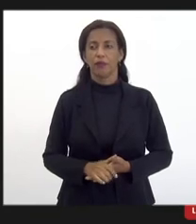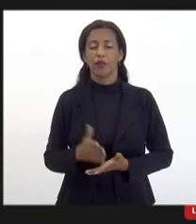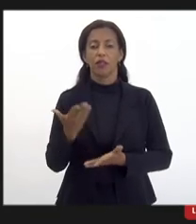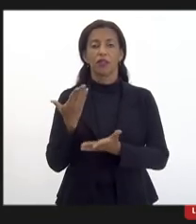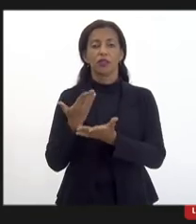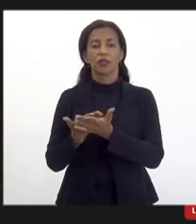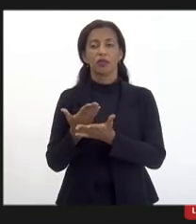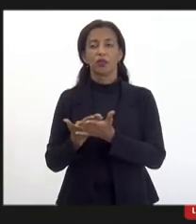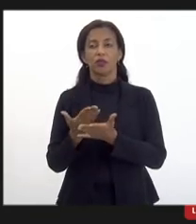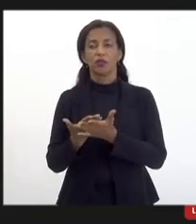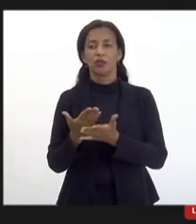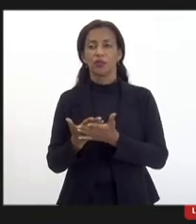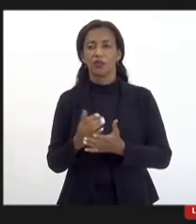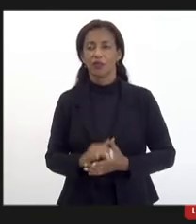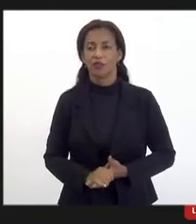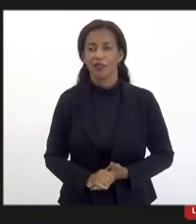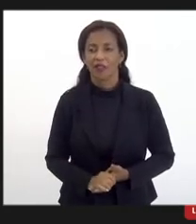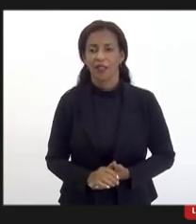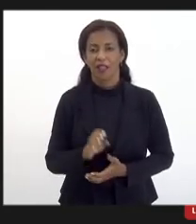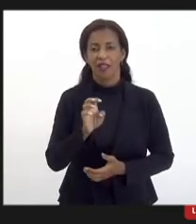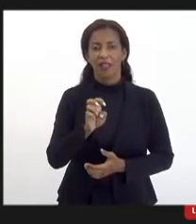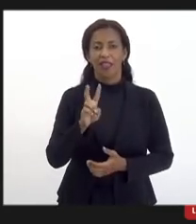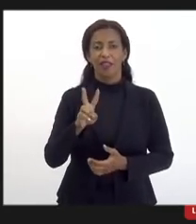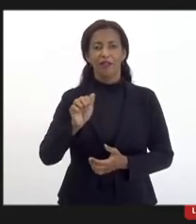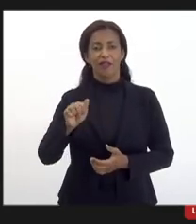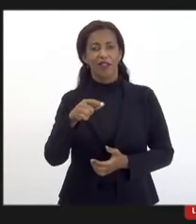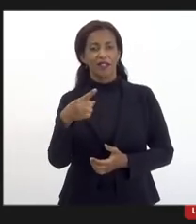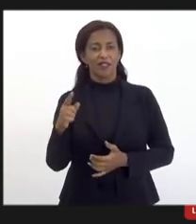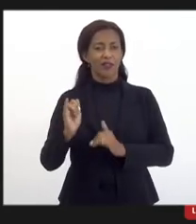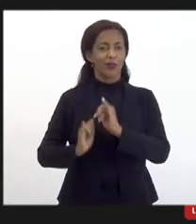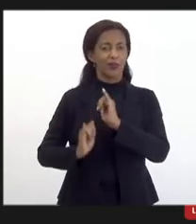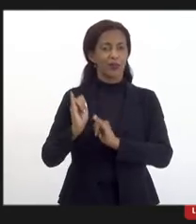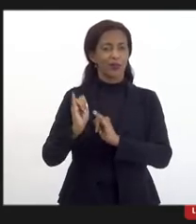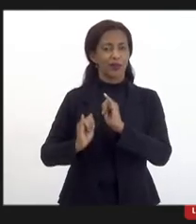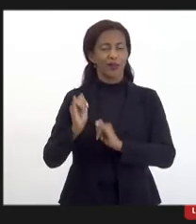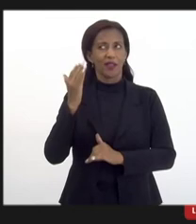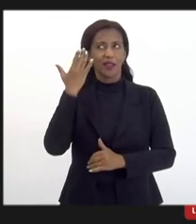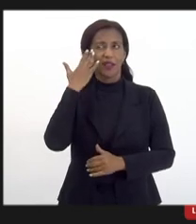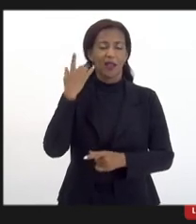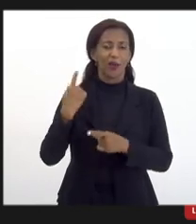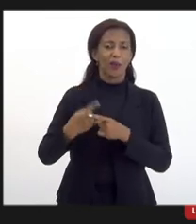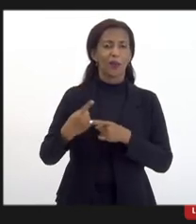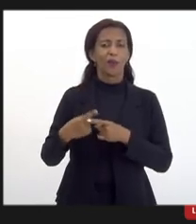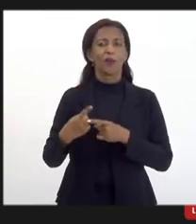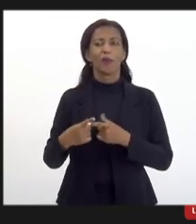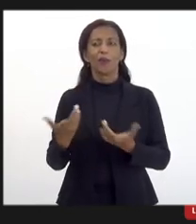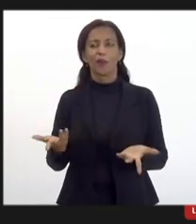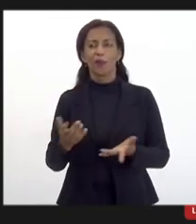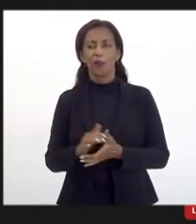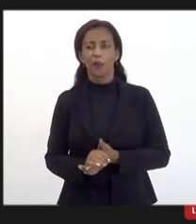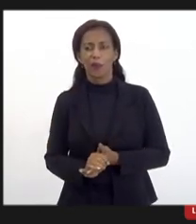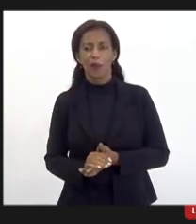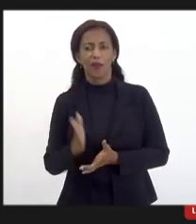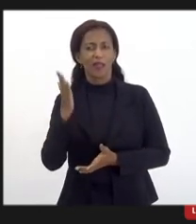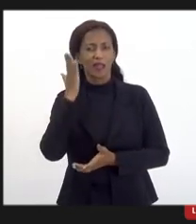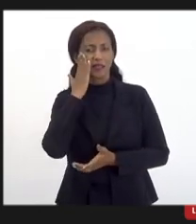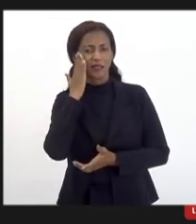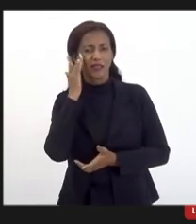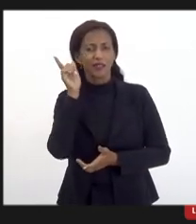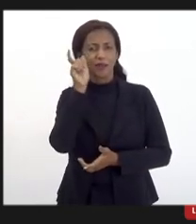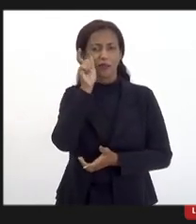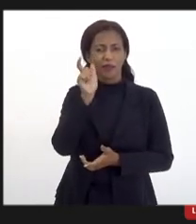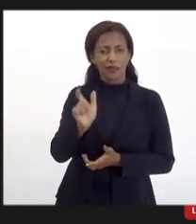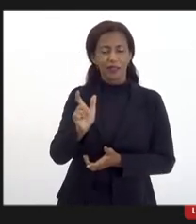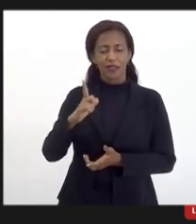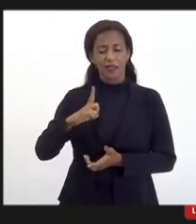da evasão eu chamaria de evasão industrial para a gente tentar entender o porquê que as empresas saíram a gente basicamente sabe mas é interessante ter